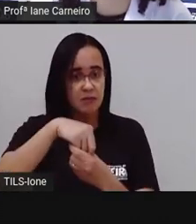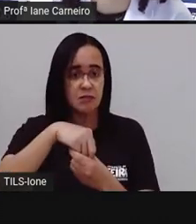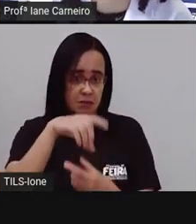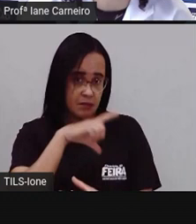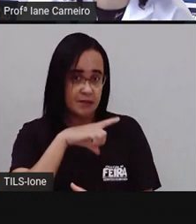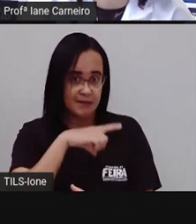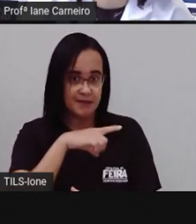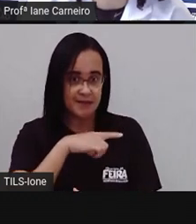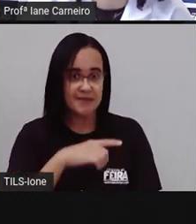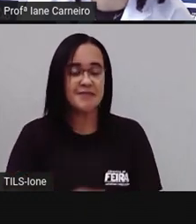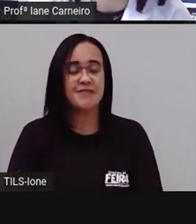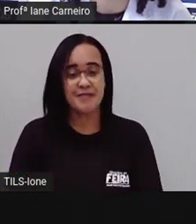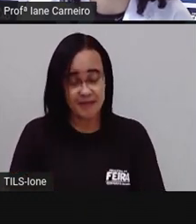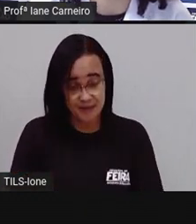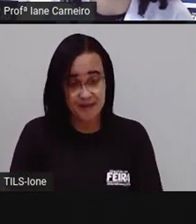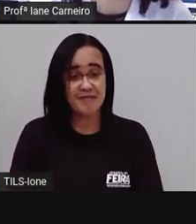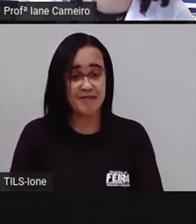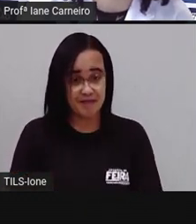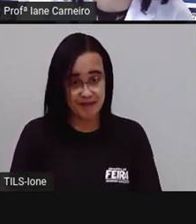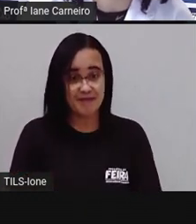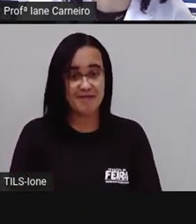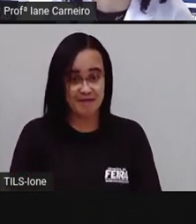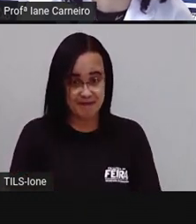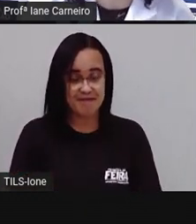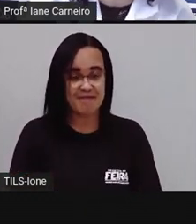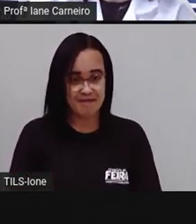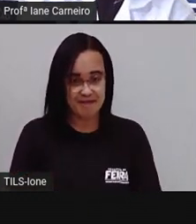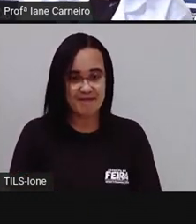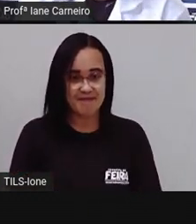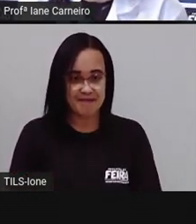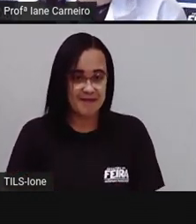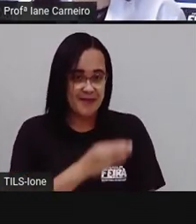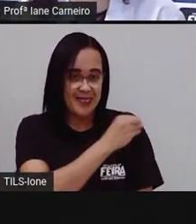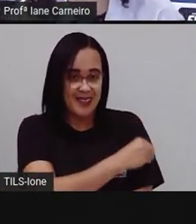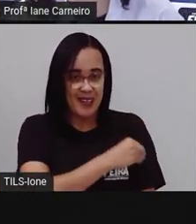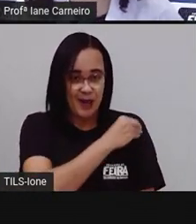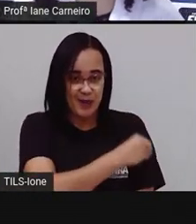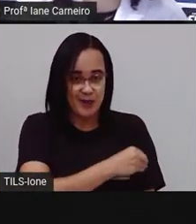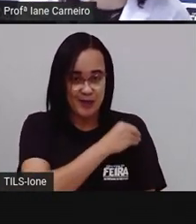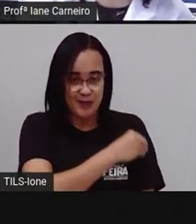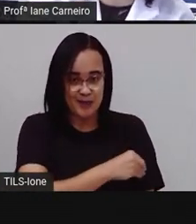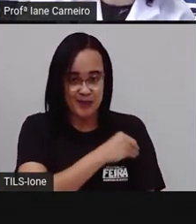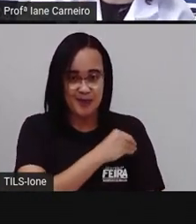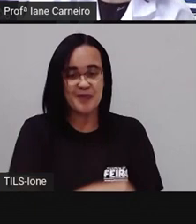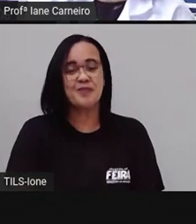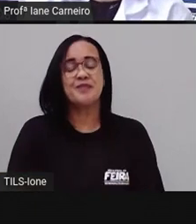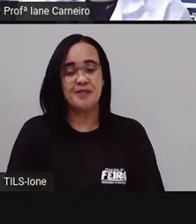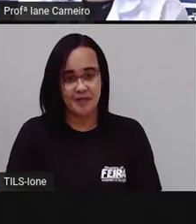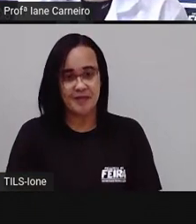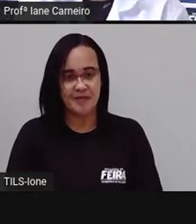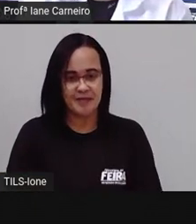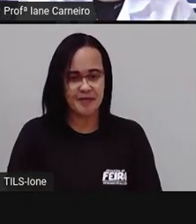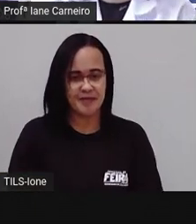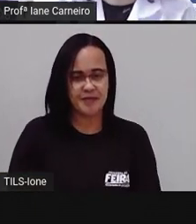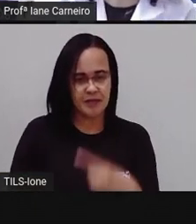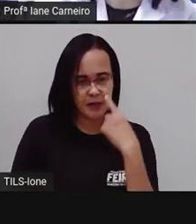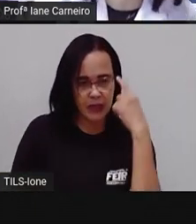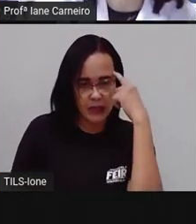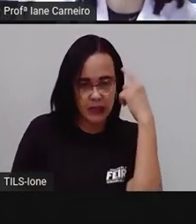cabe um litro de produto, né? Na garrafa de detergente vai caber